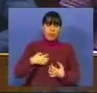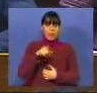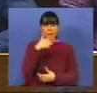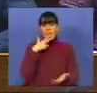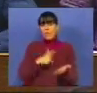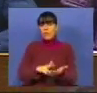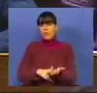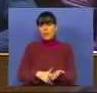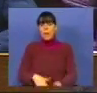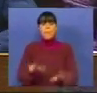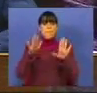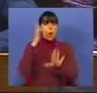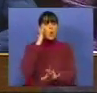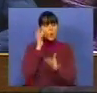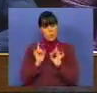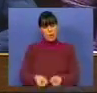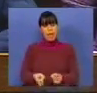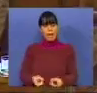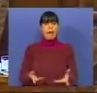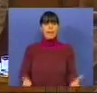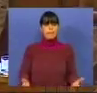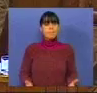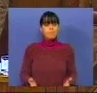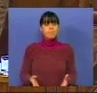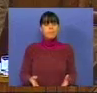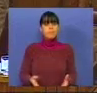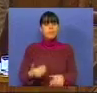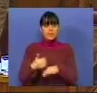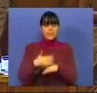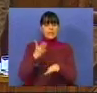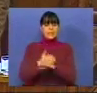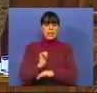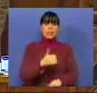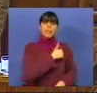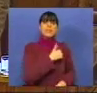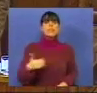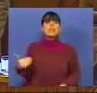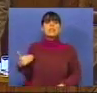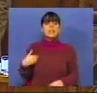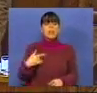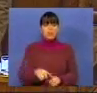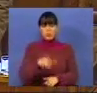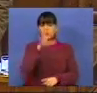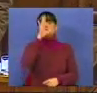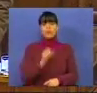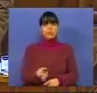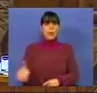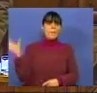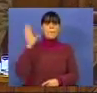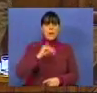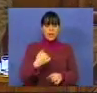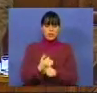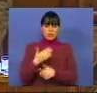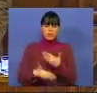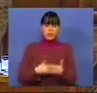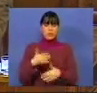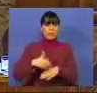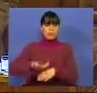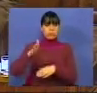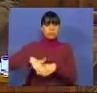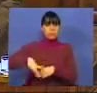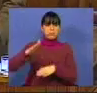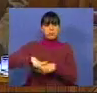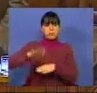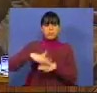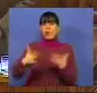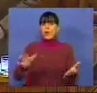verdade, mas o número é este. Foi do setor da saúde no Estado que mais funcionários saíram.